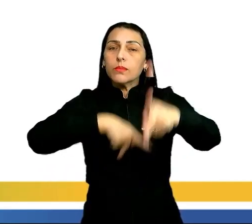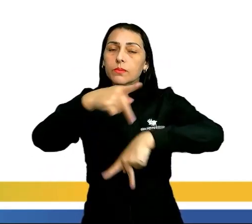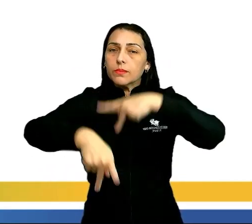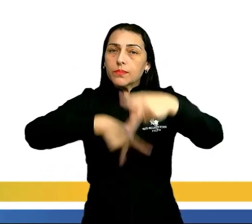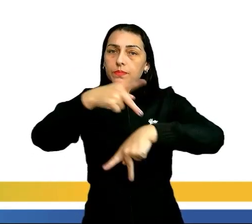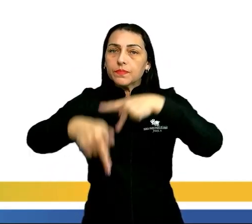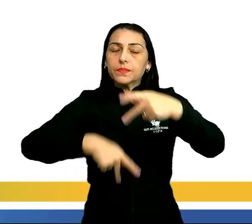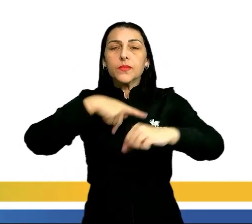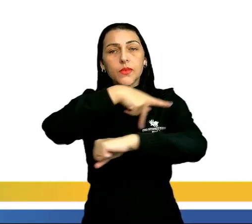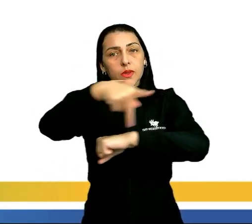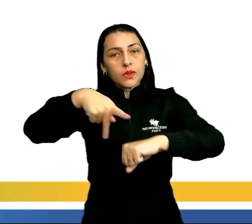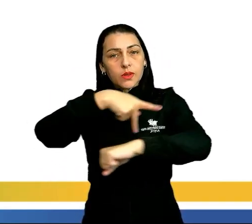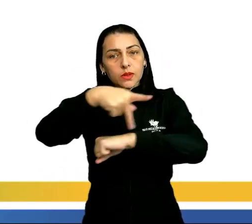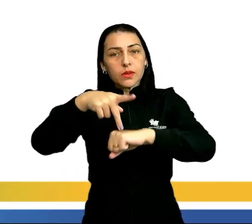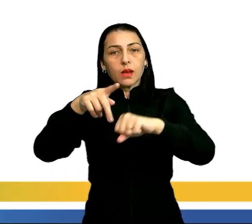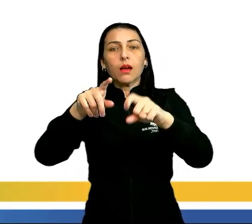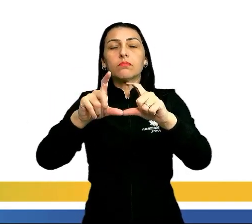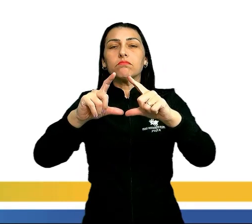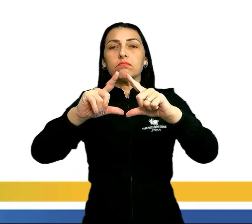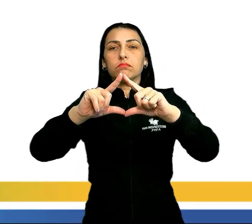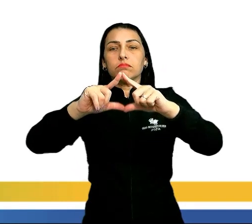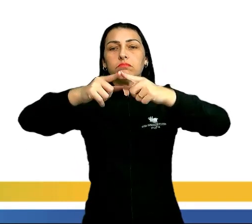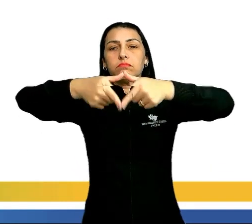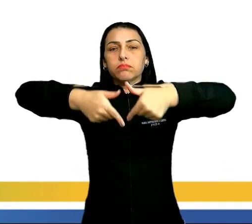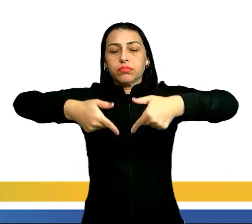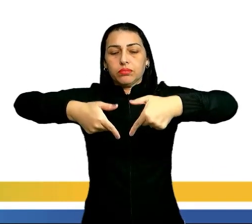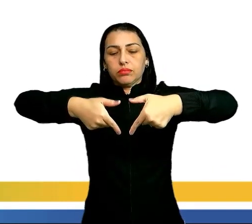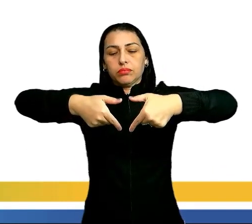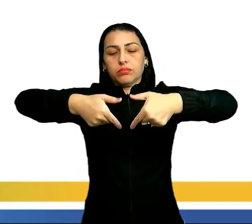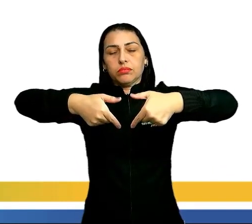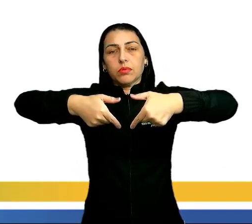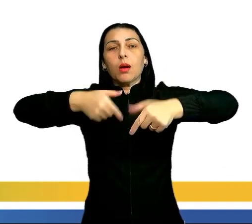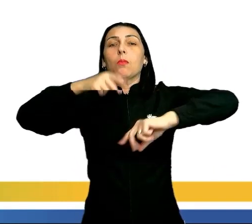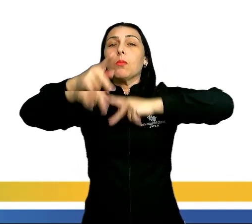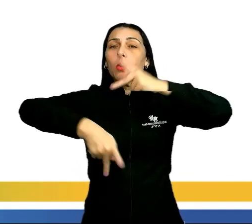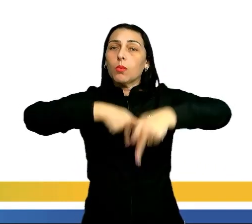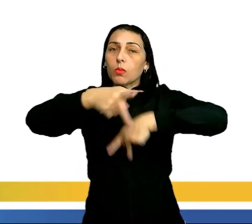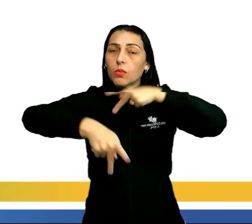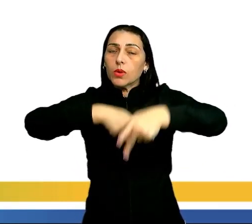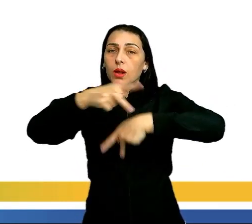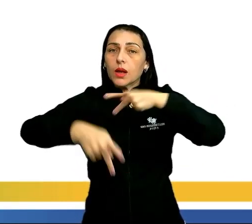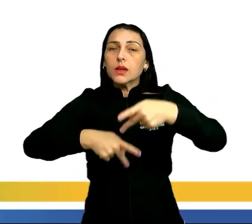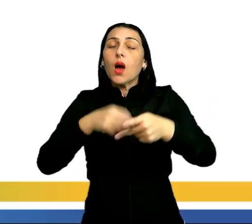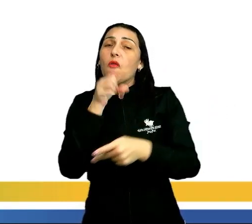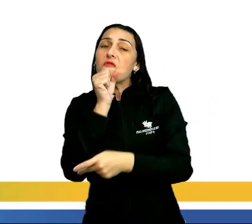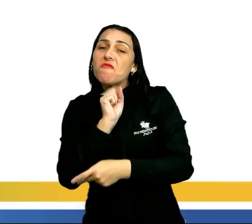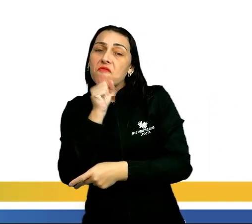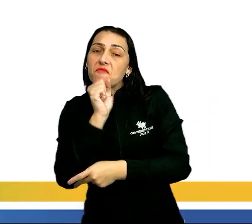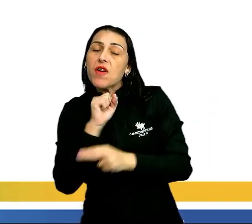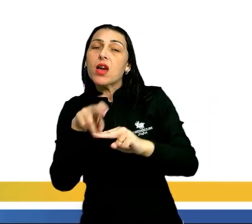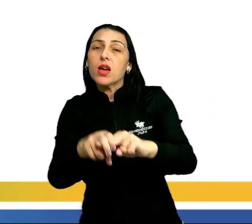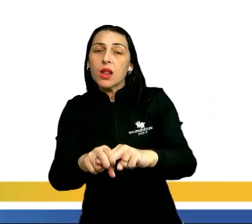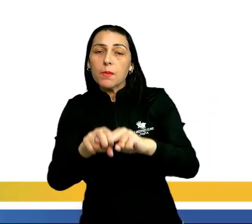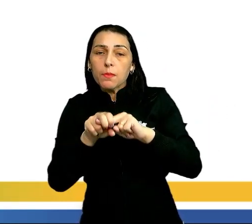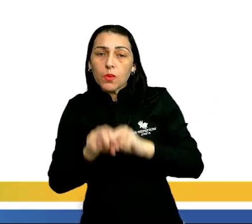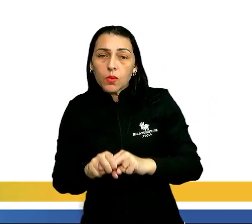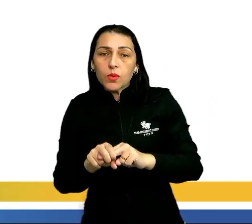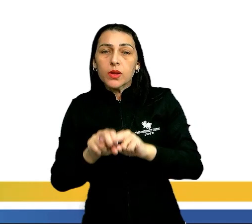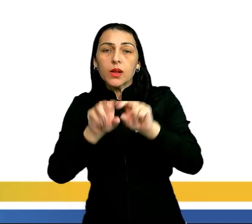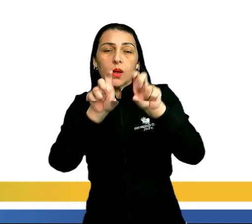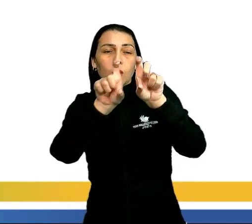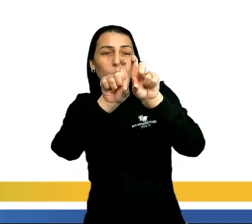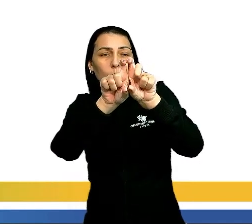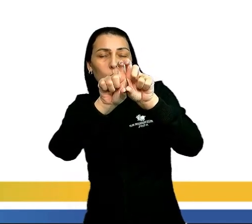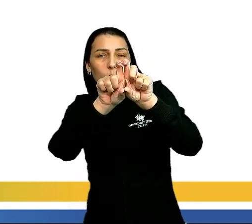de países com pirâmide etária nesse formato? População predominantemente envelhecida, por isso que o